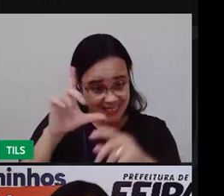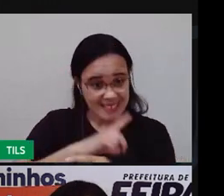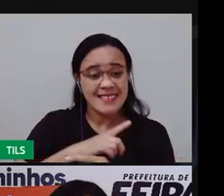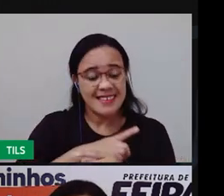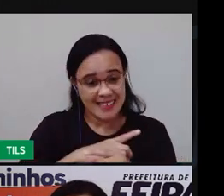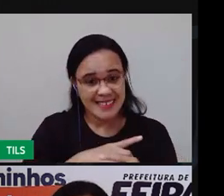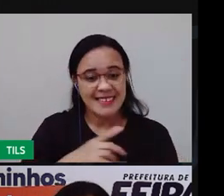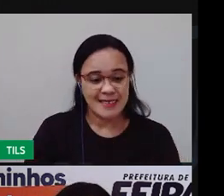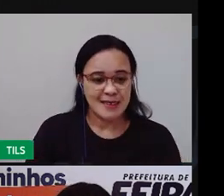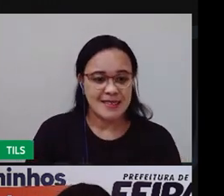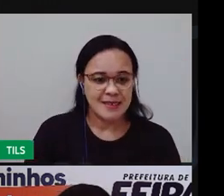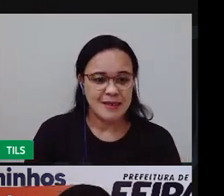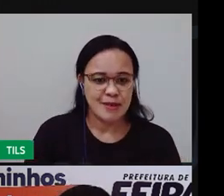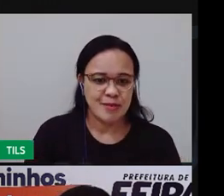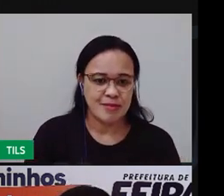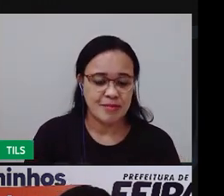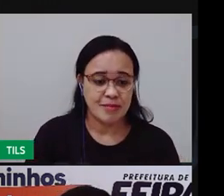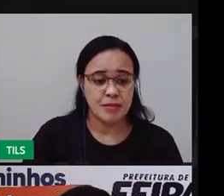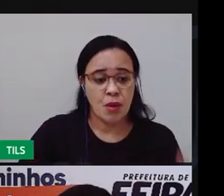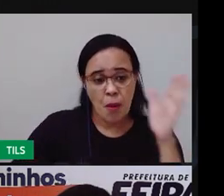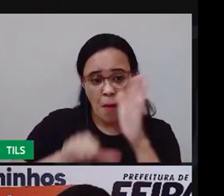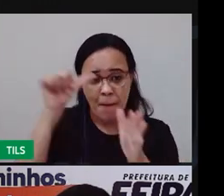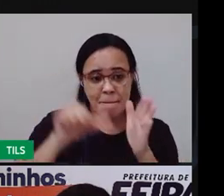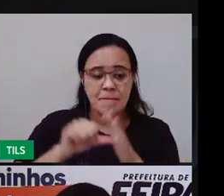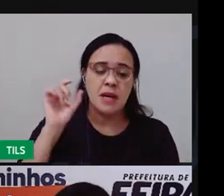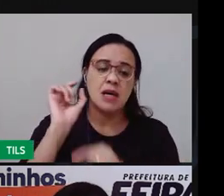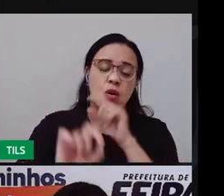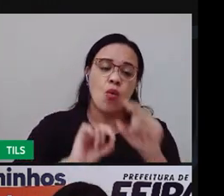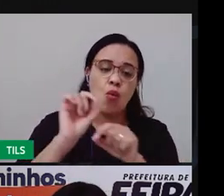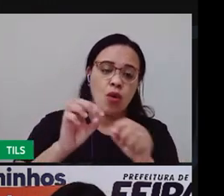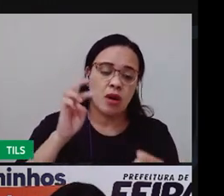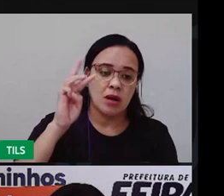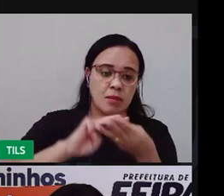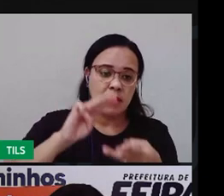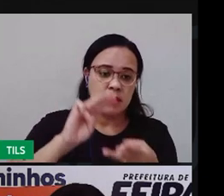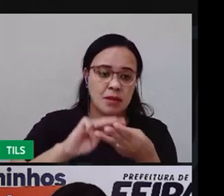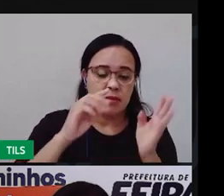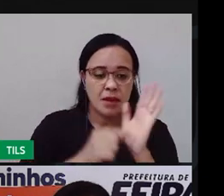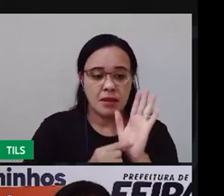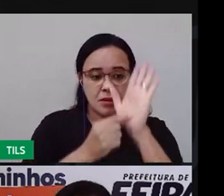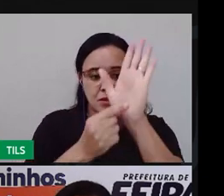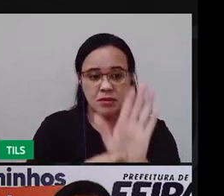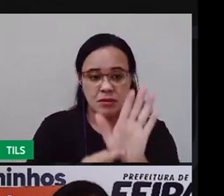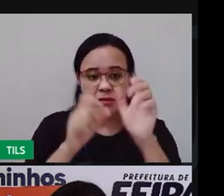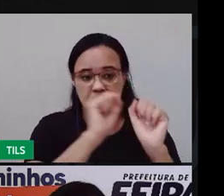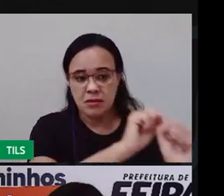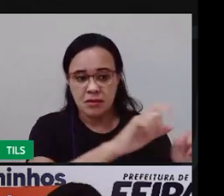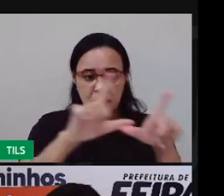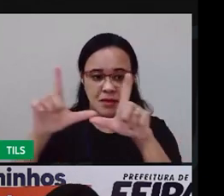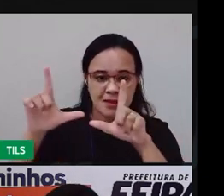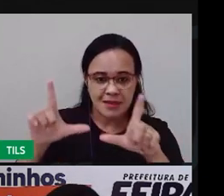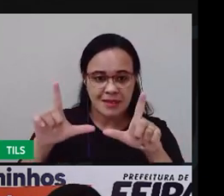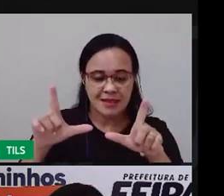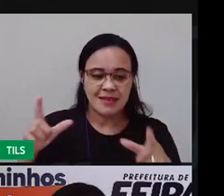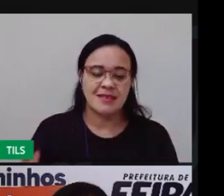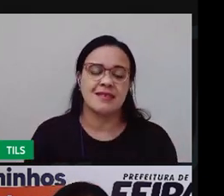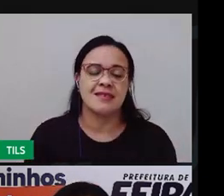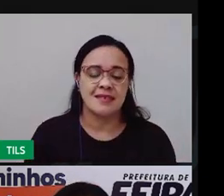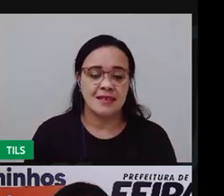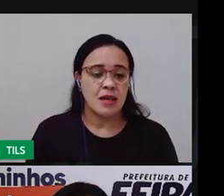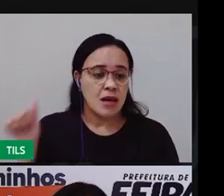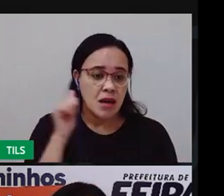Então, o primeiro problema matemático que eu vou apresentar diz assim. A mãe de Lucas